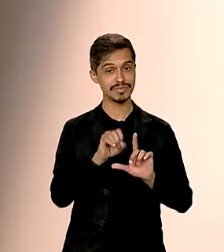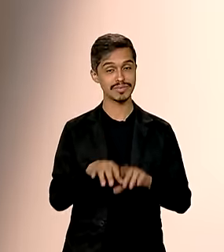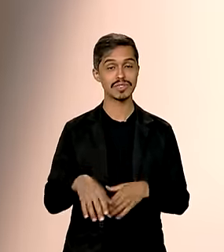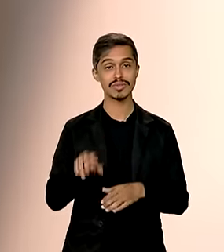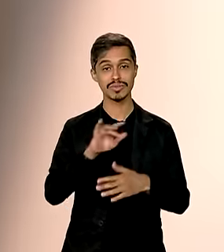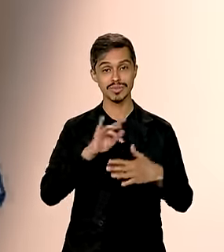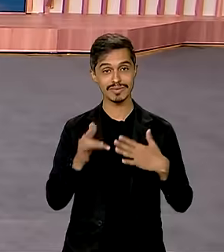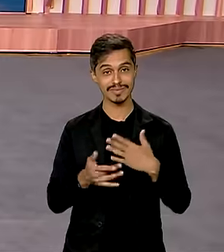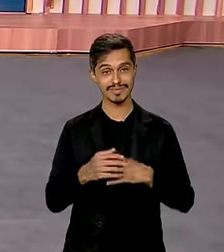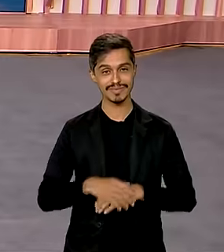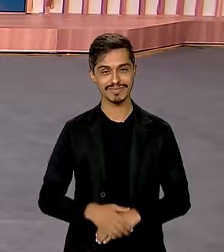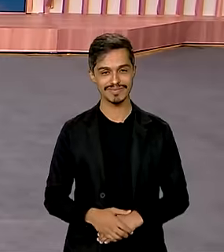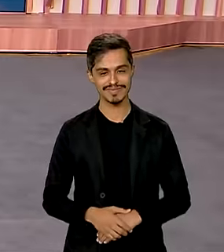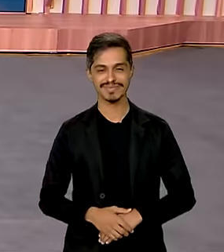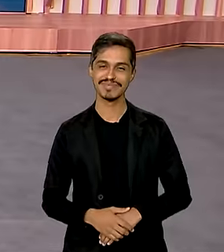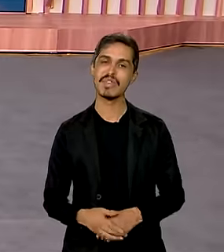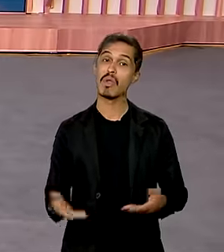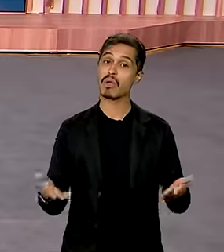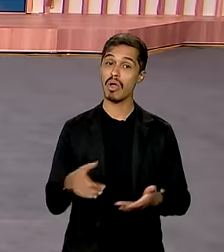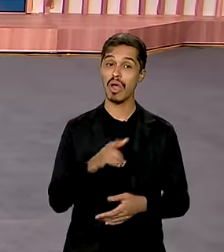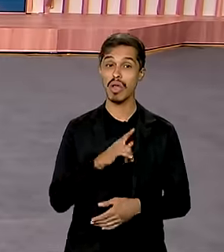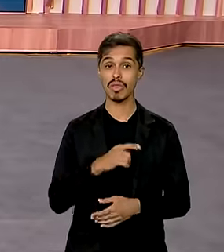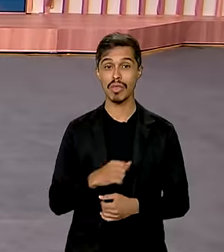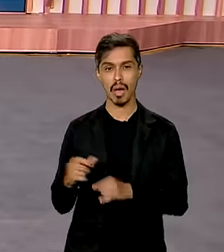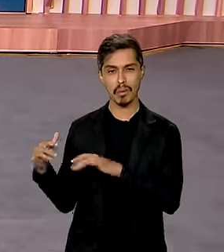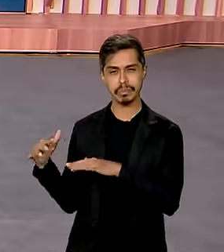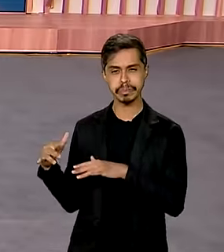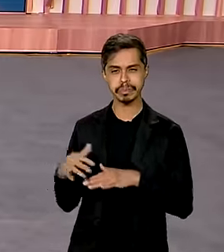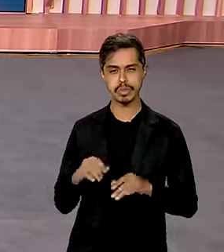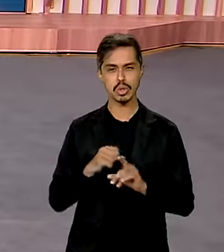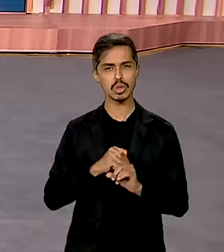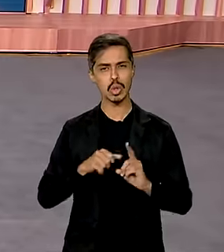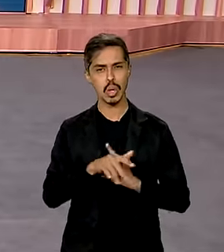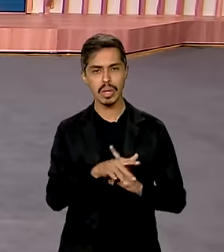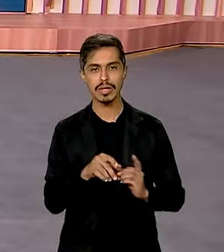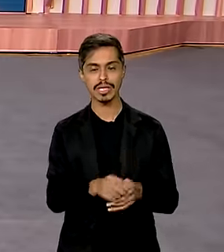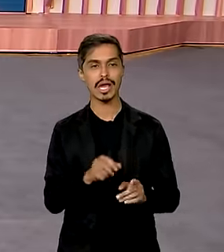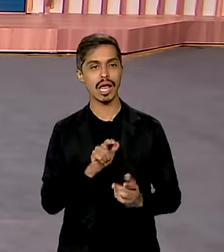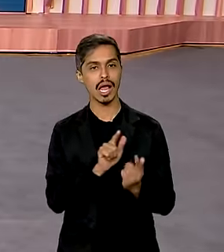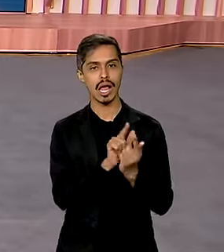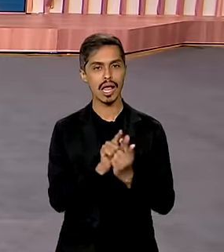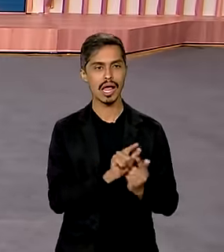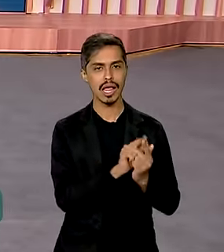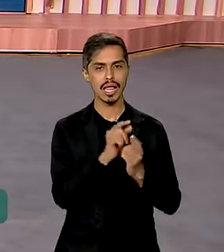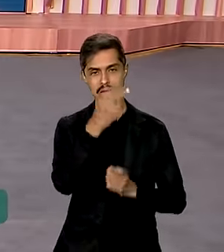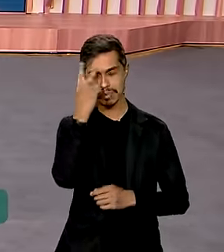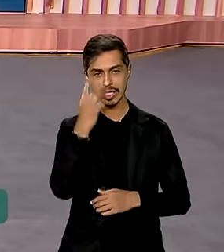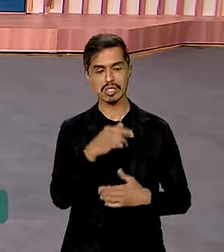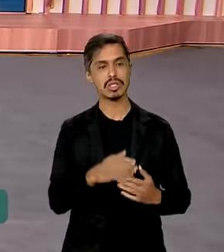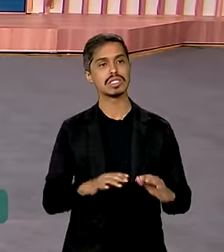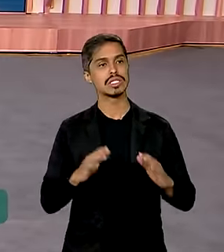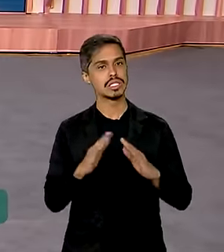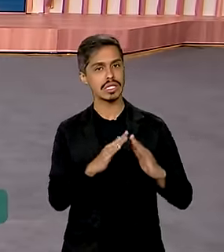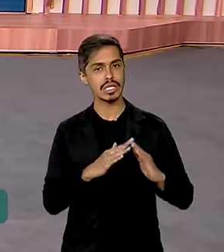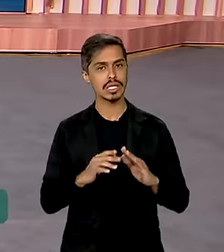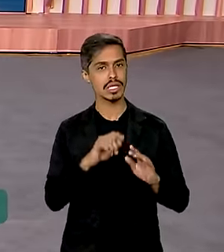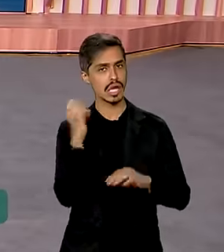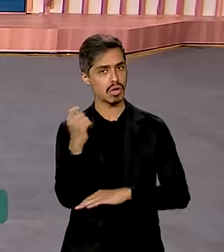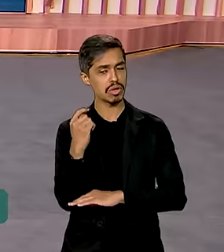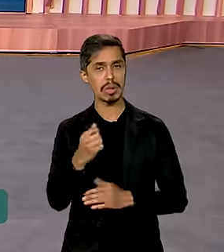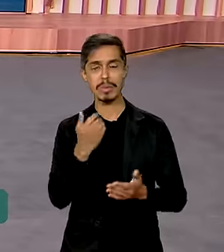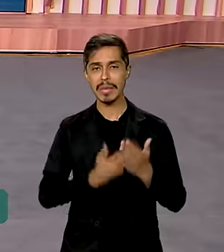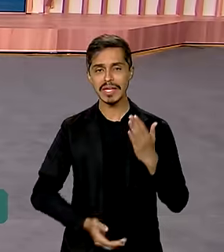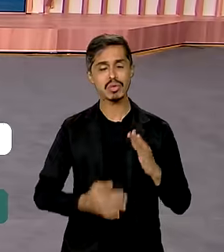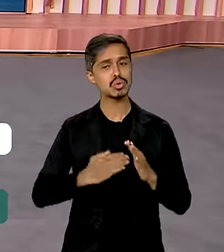sociais. Hoje tem um mutirão social para atender moradores gaúchos que perderam tudo, até documentos.